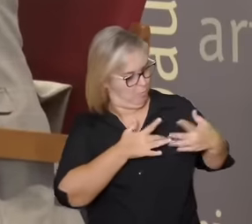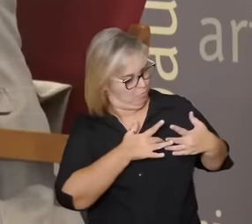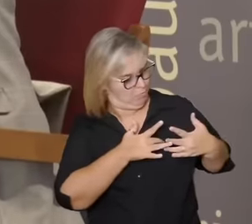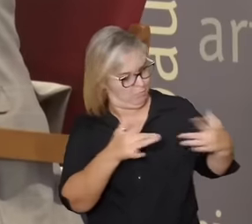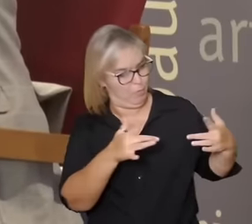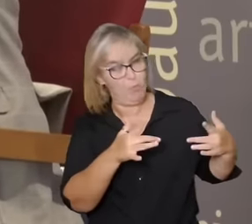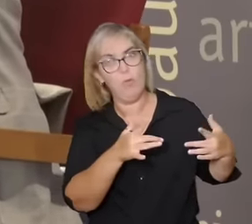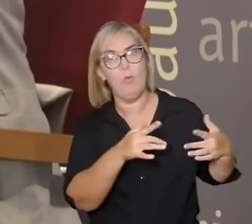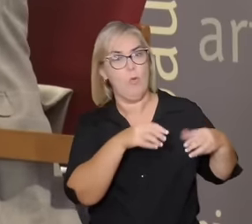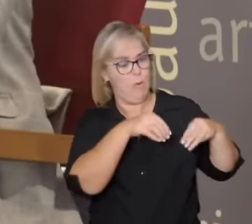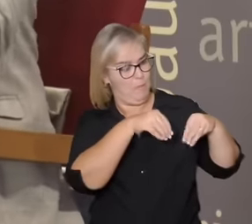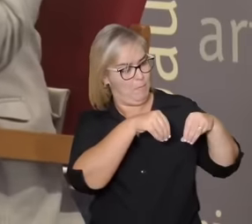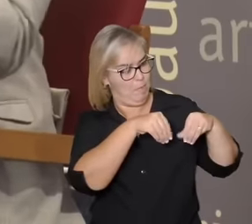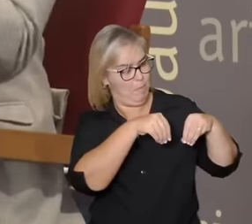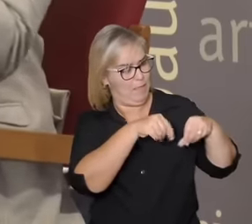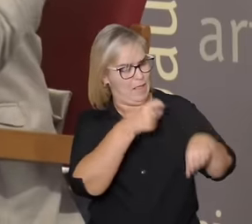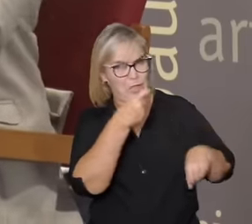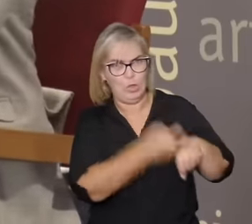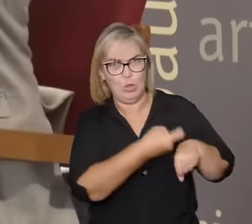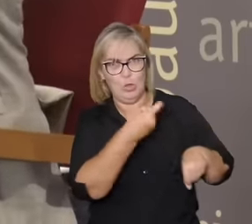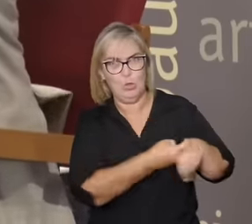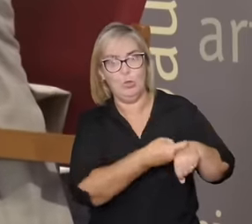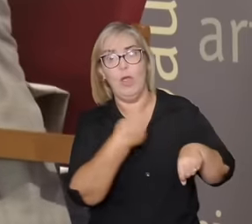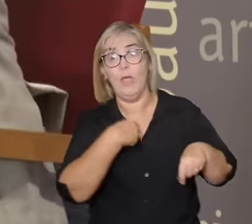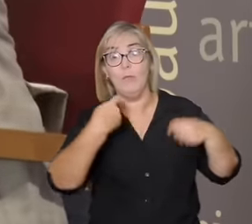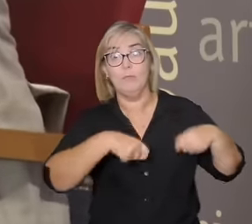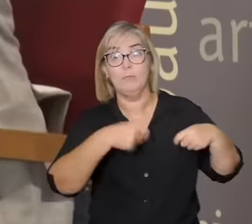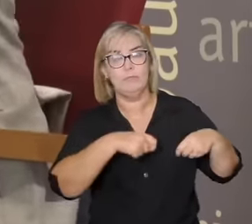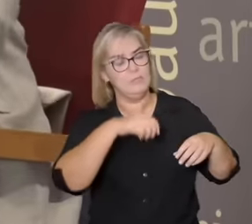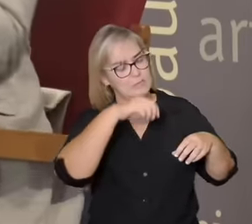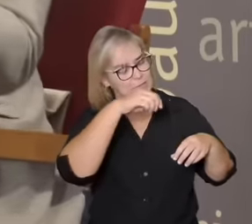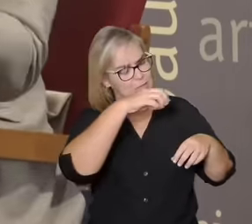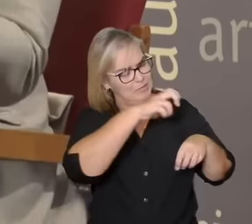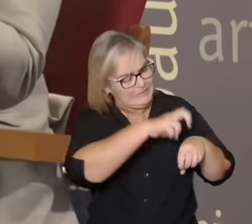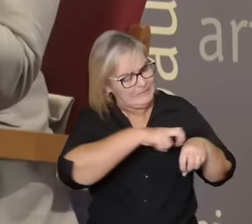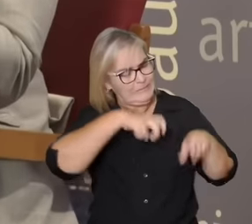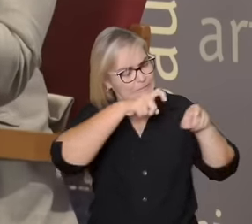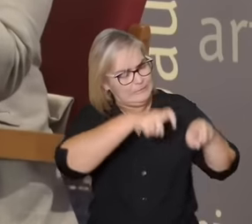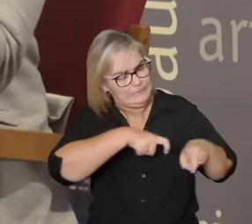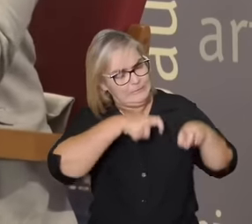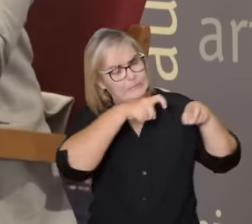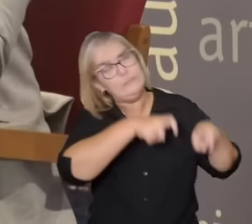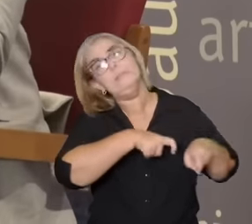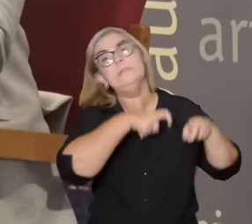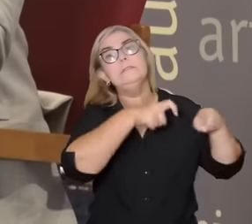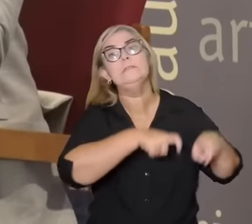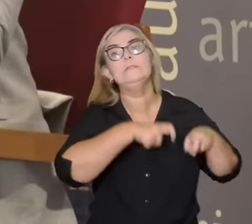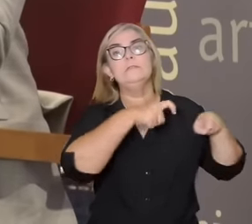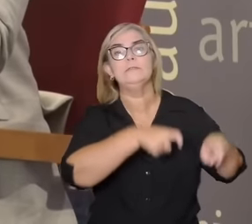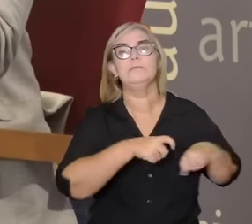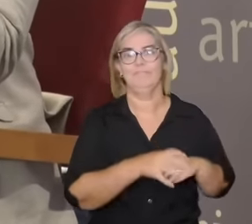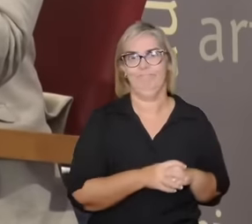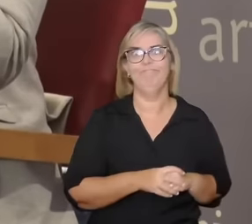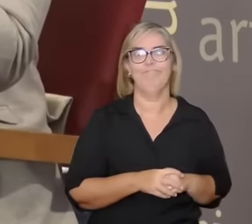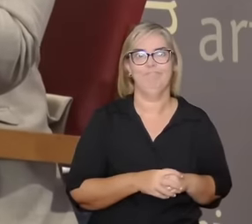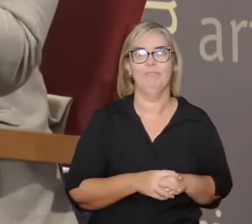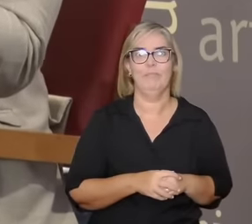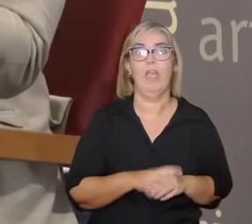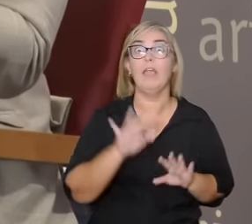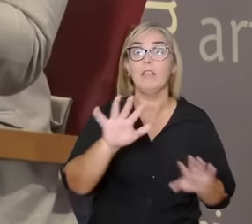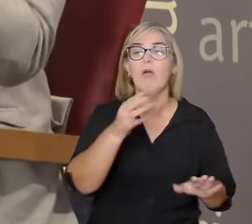usando aqui para traduzir um autor de 600 anos antes de Cristo antes da era comum que